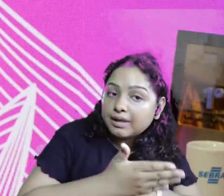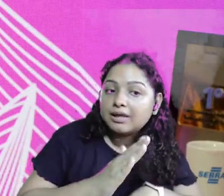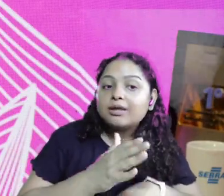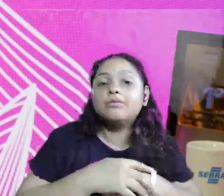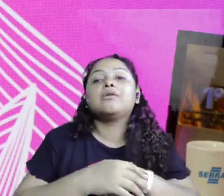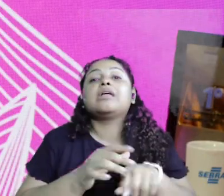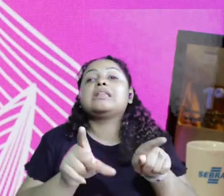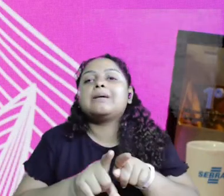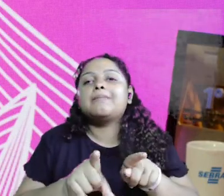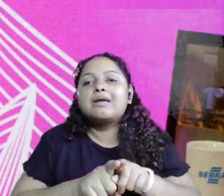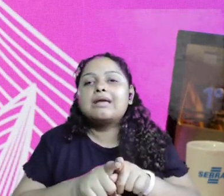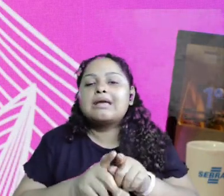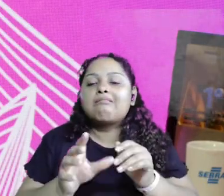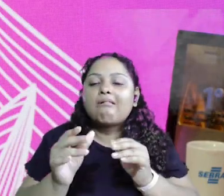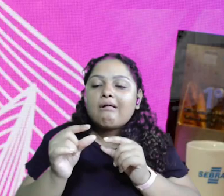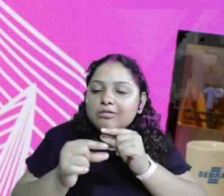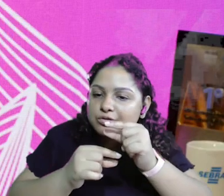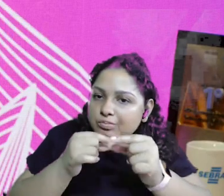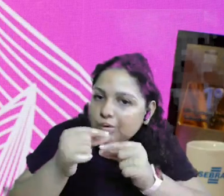aquela questão do desapego.